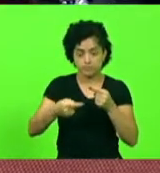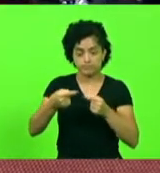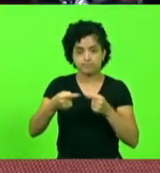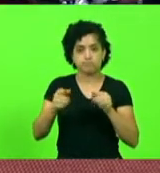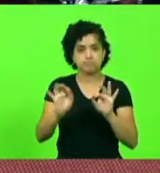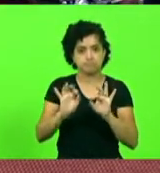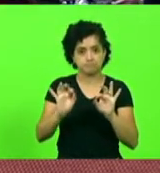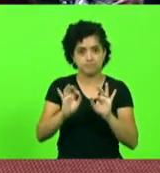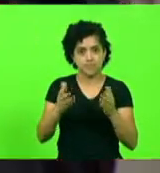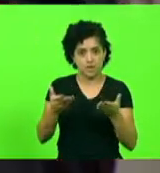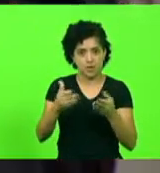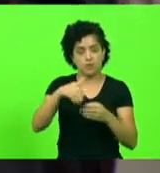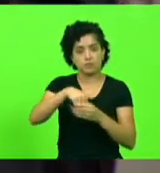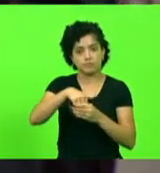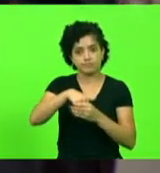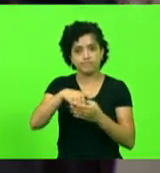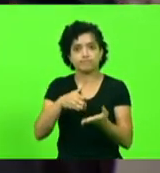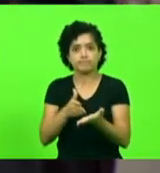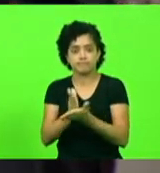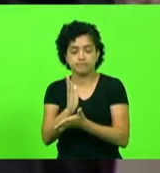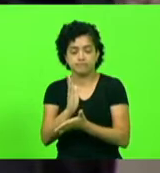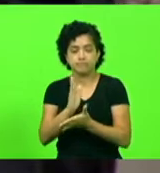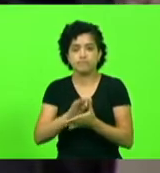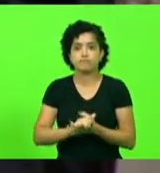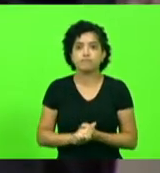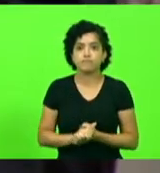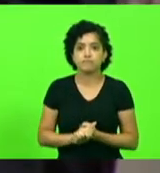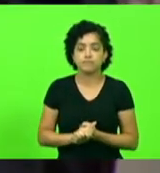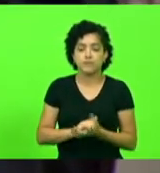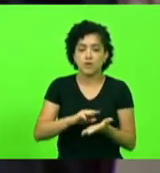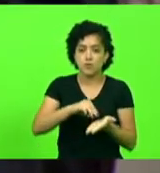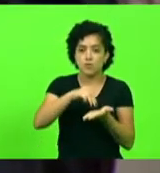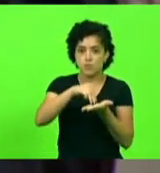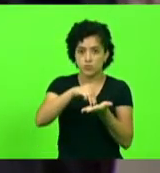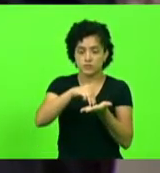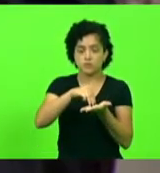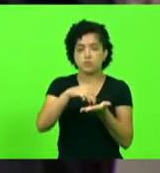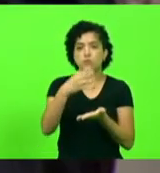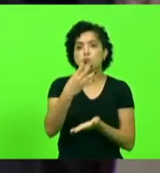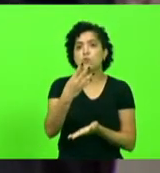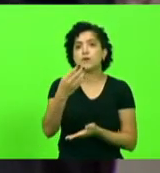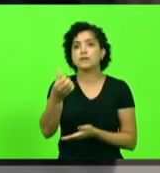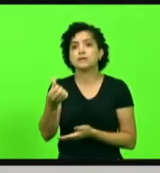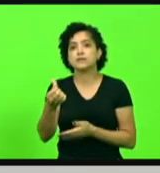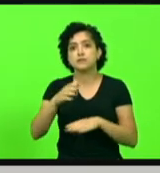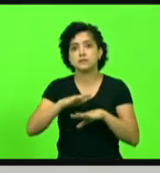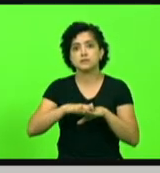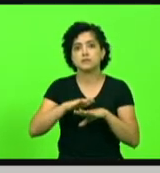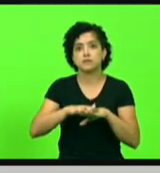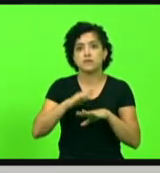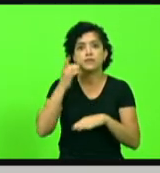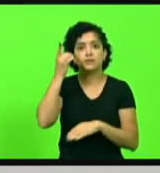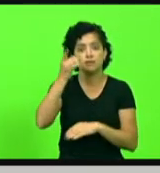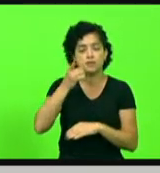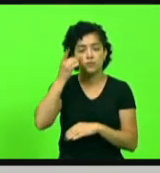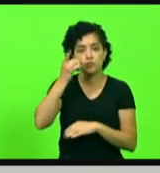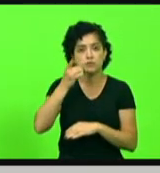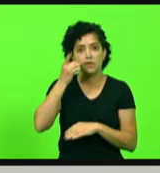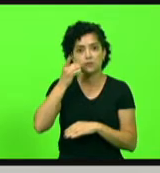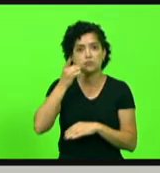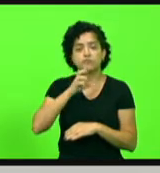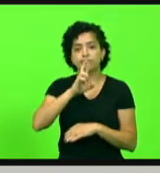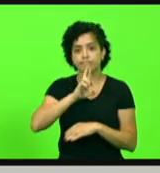votação. Está aprovado. Moção de número 46. Autor, deputado Rodrigo Minotto.